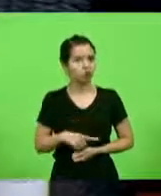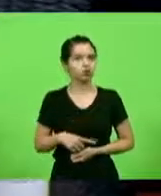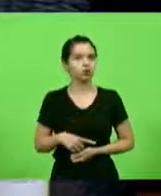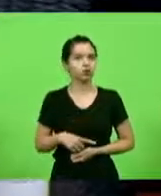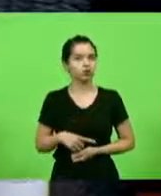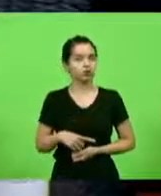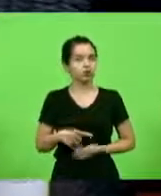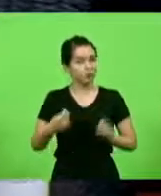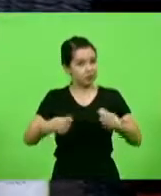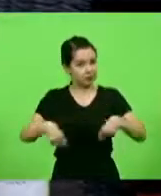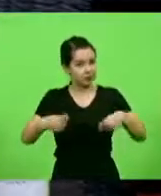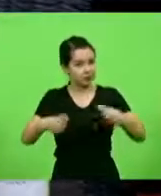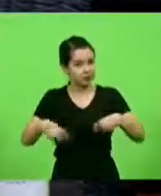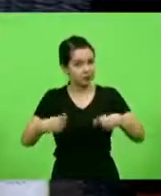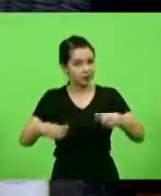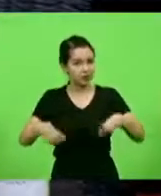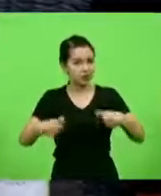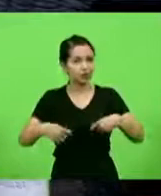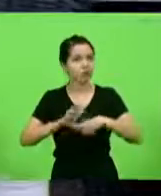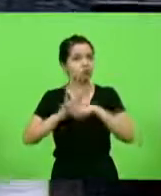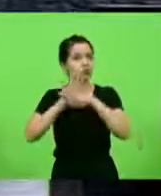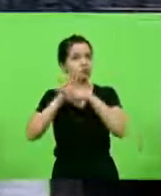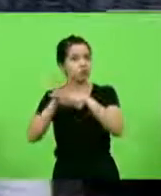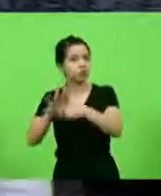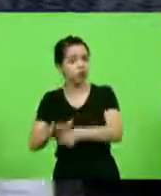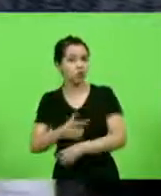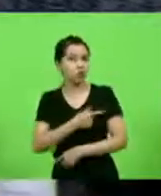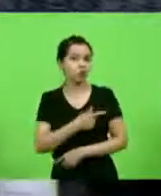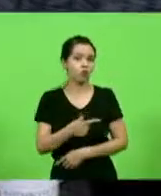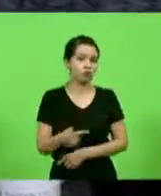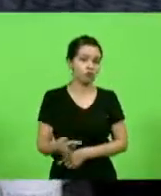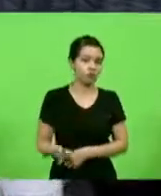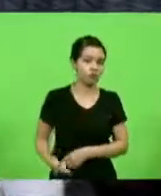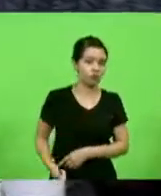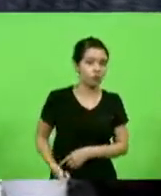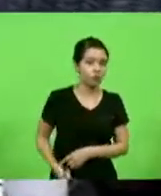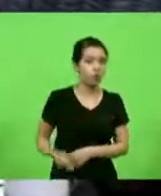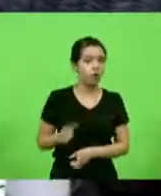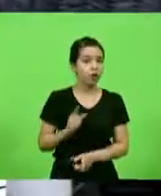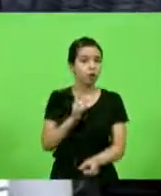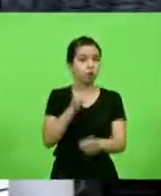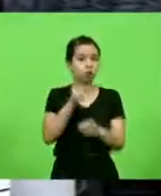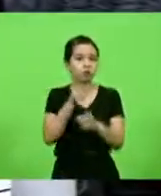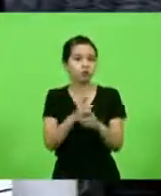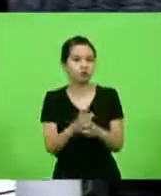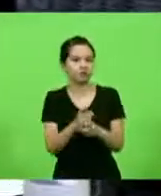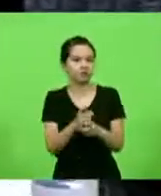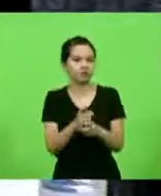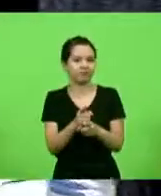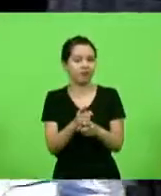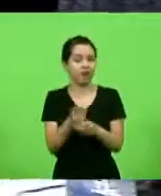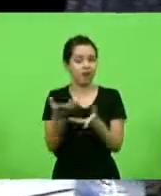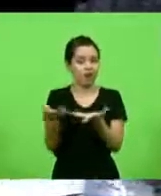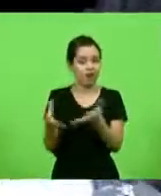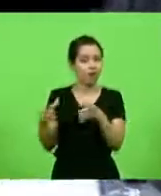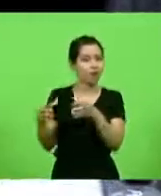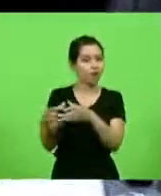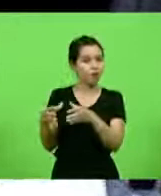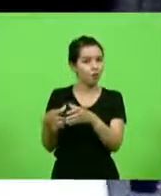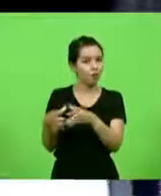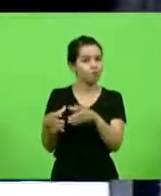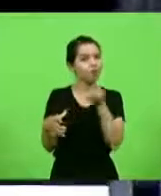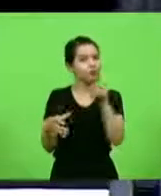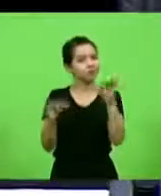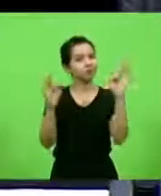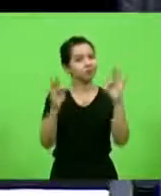nós precisamos ajudar o governo a encontrar para essa categoria que vossa excelência ficou muito feliz em falar